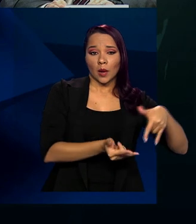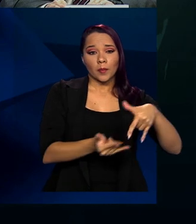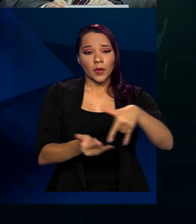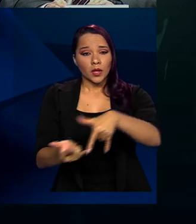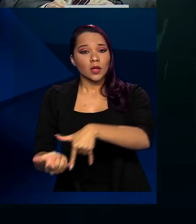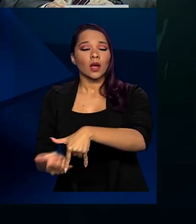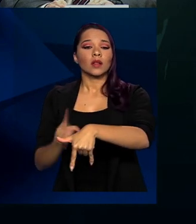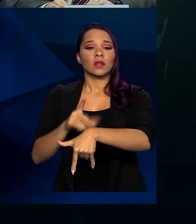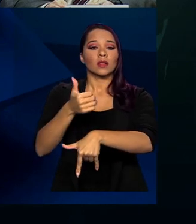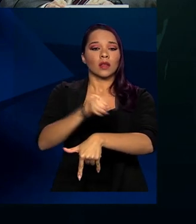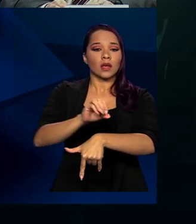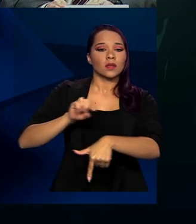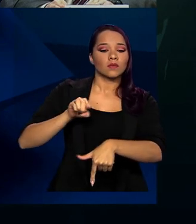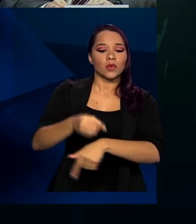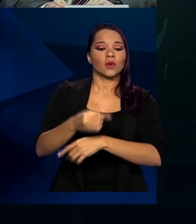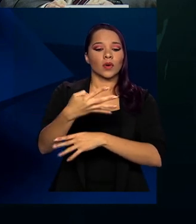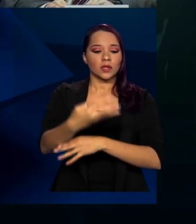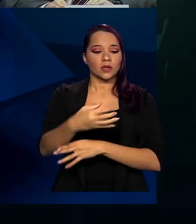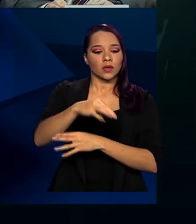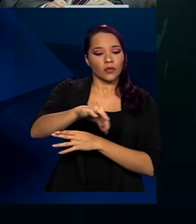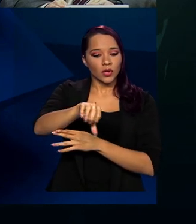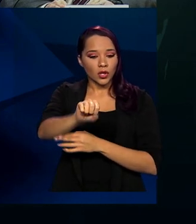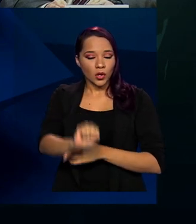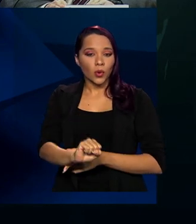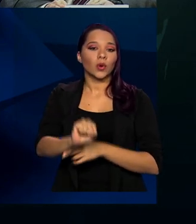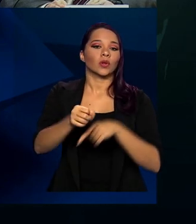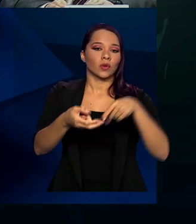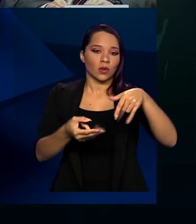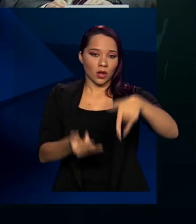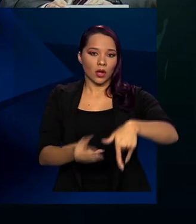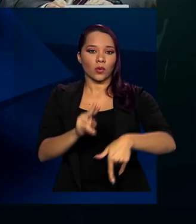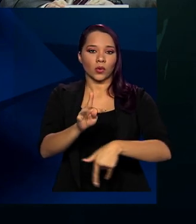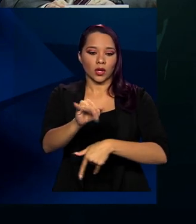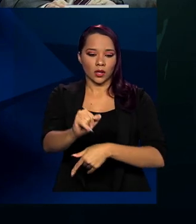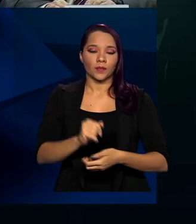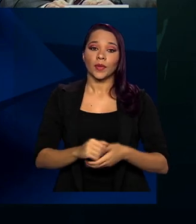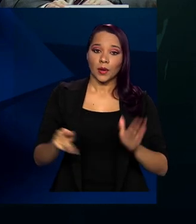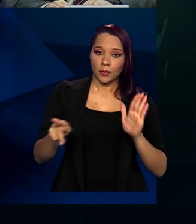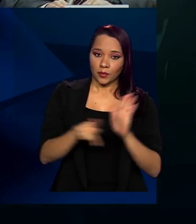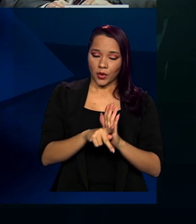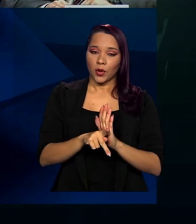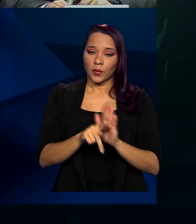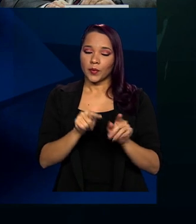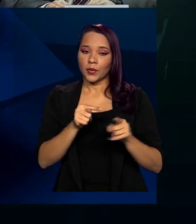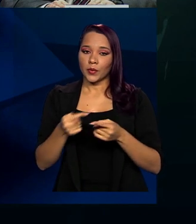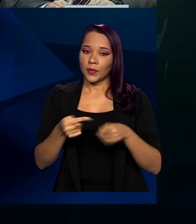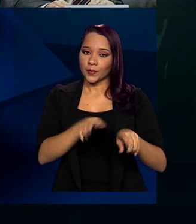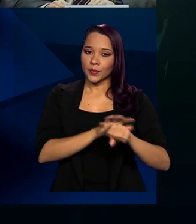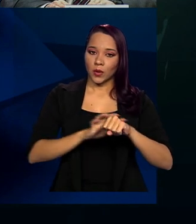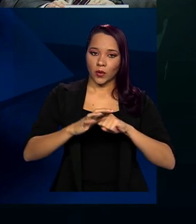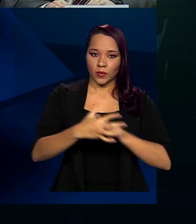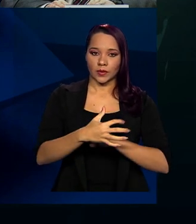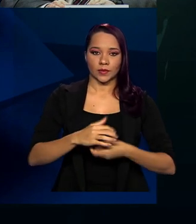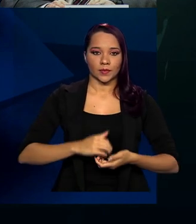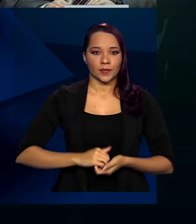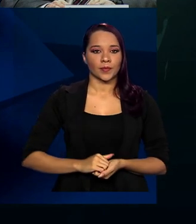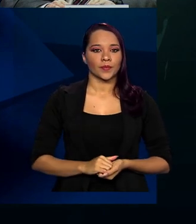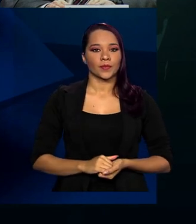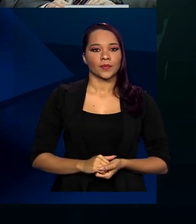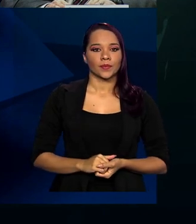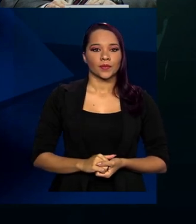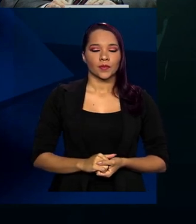esse momento, 10.498 leitos de UTI exclusivos para a Covid-19.